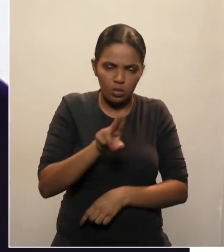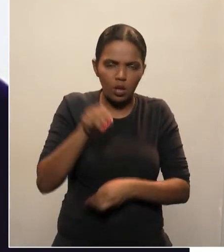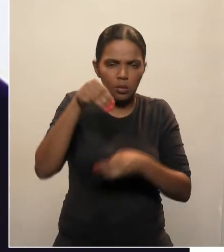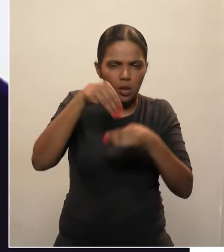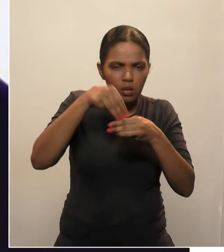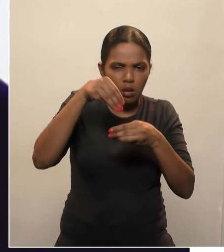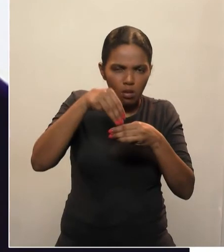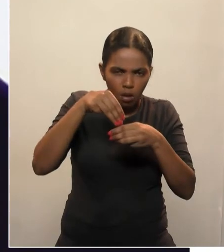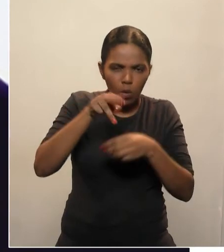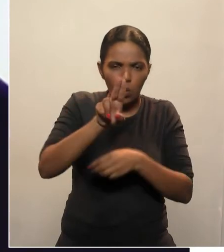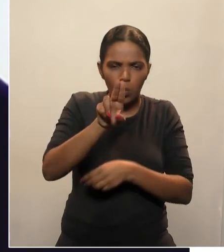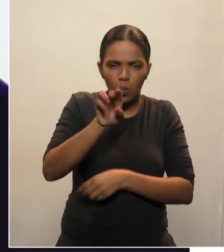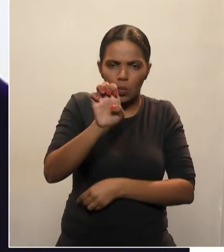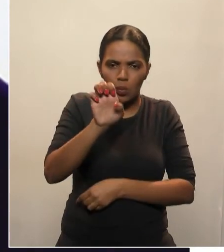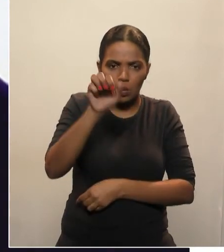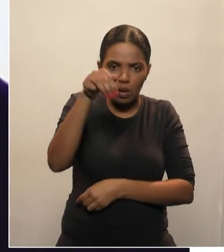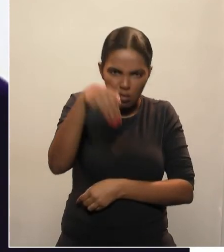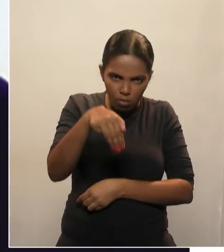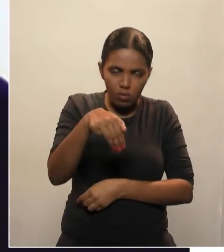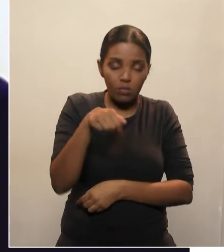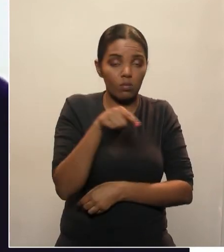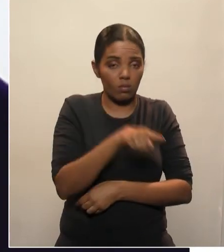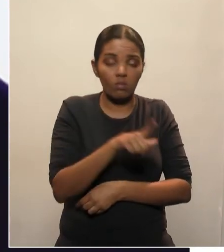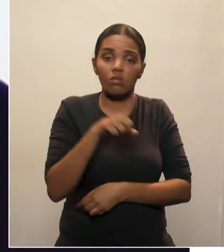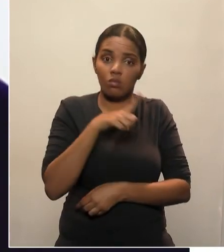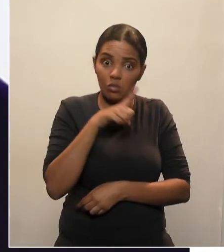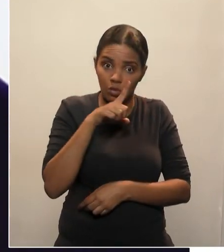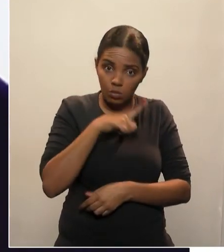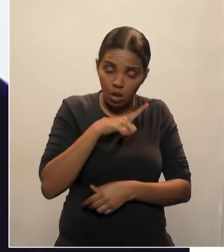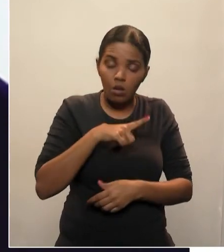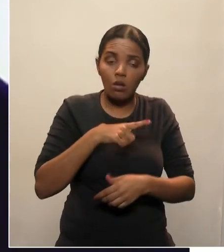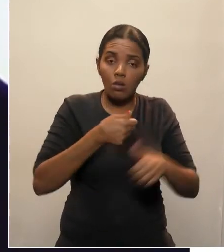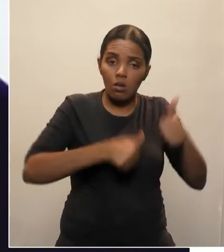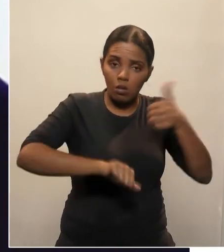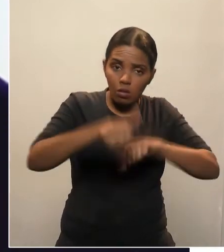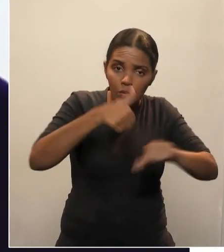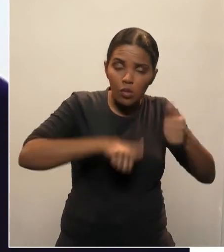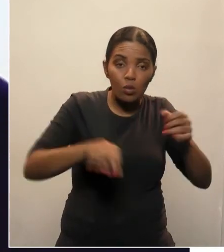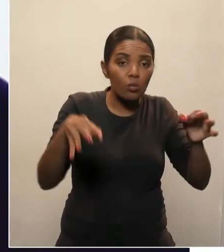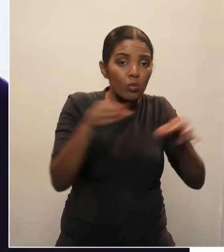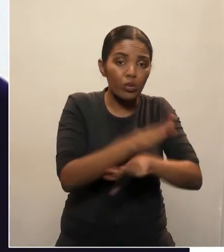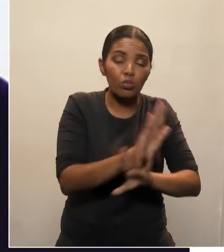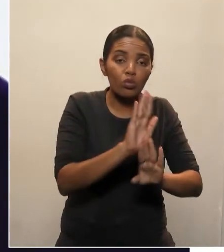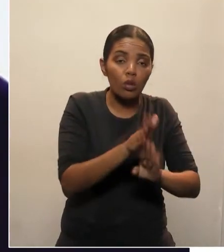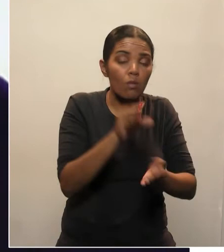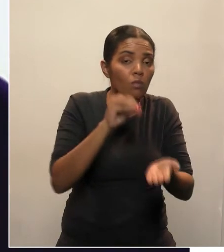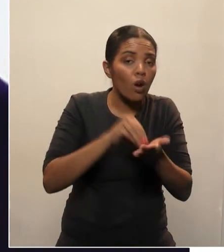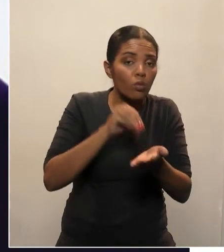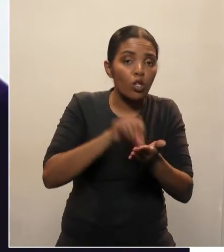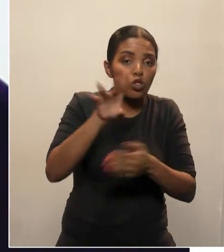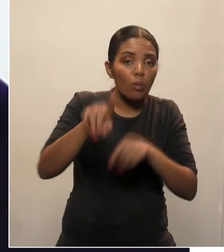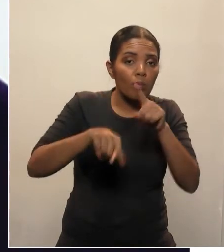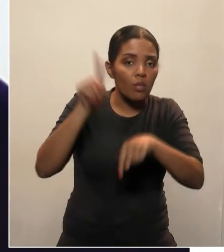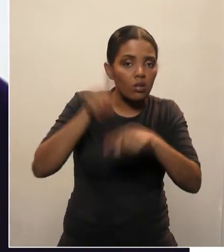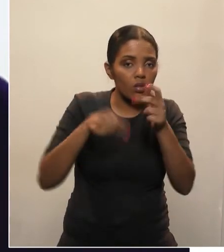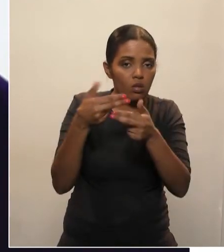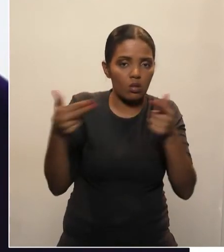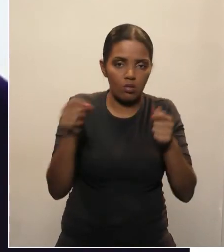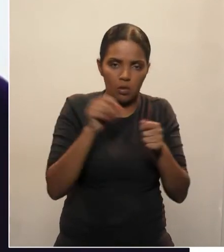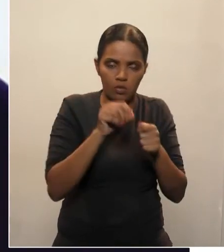laboratório que tem máquina, tem pessoal e tem capacidade para fazer os testes do coronavírus, que é o